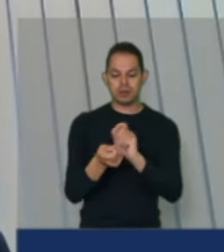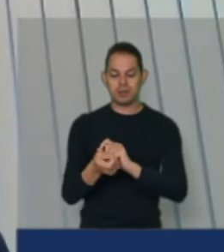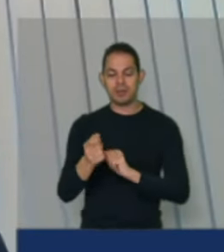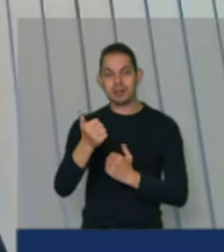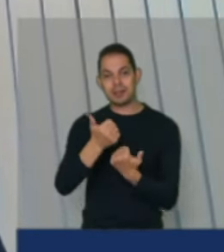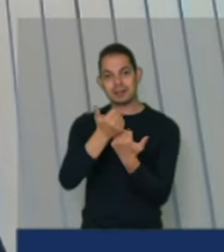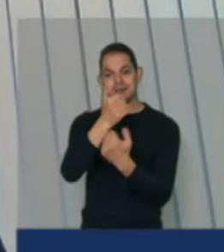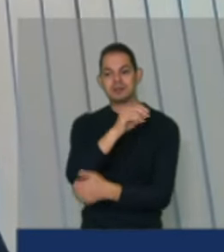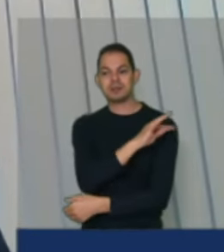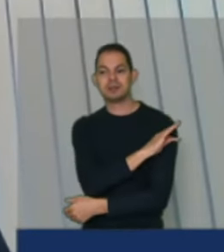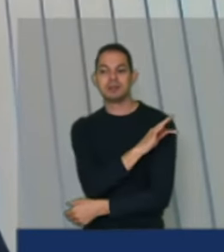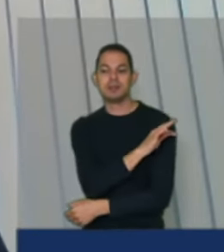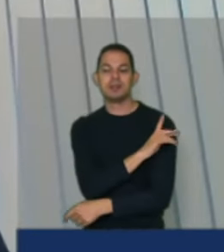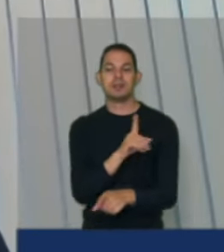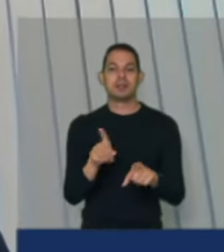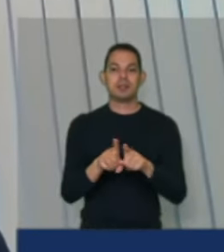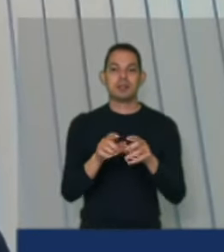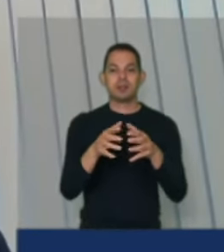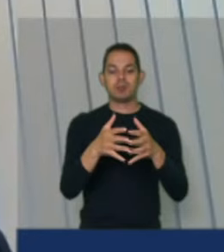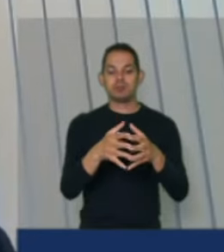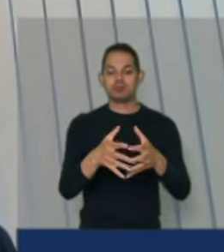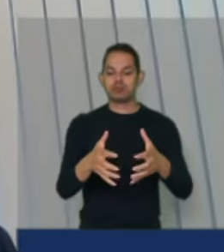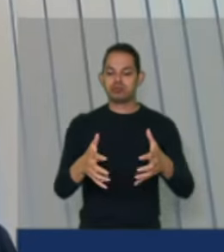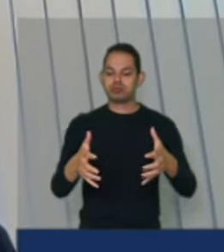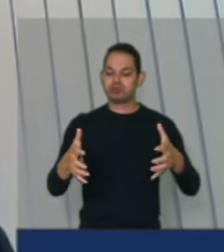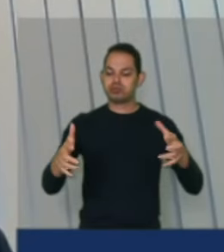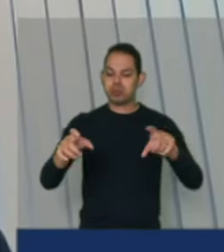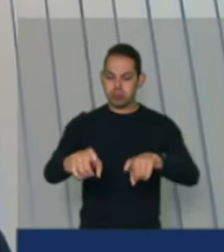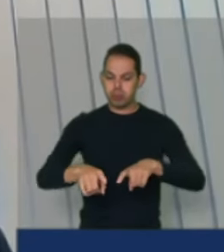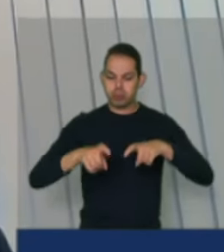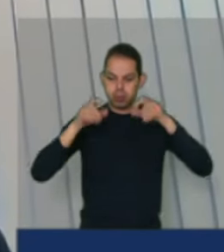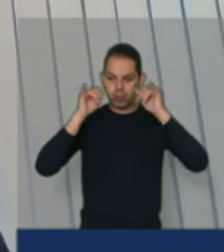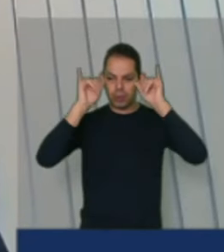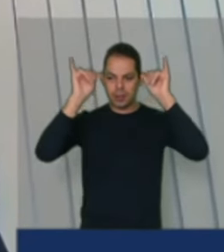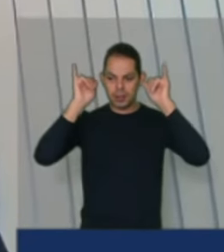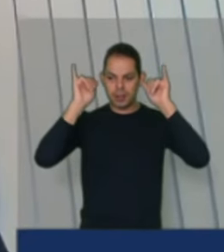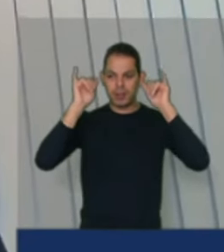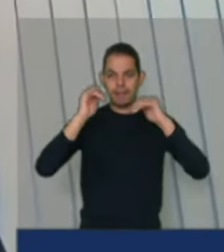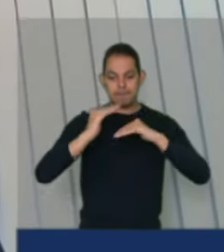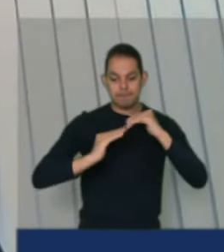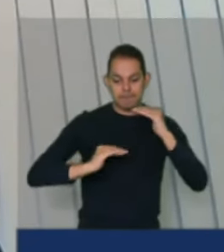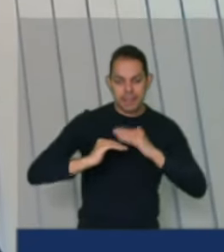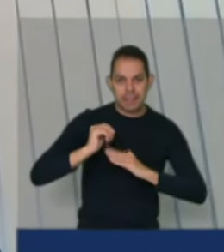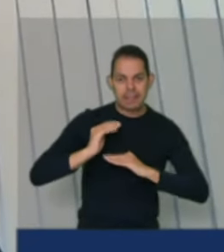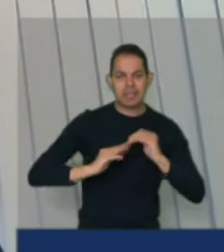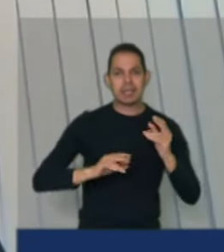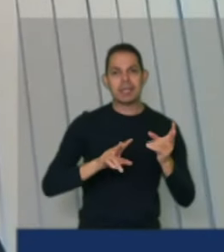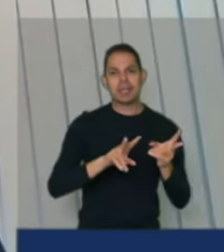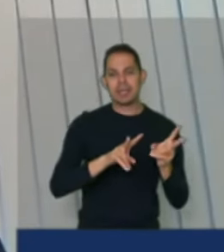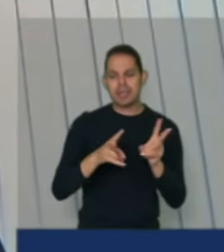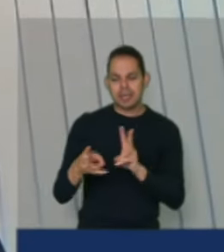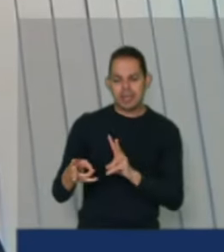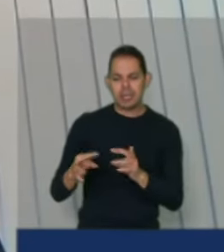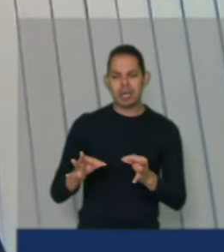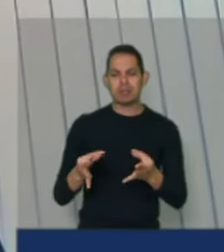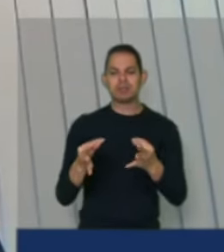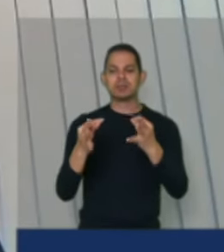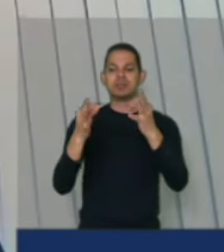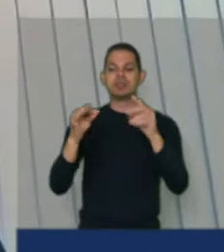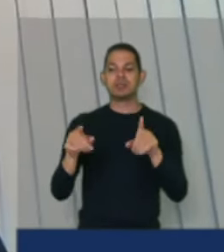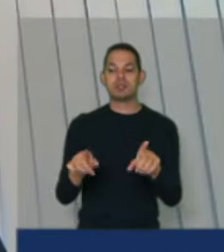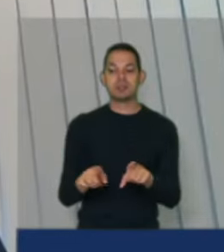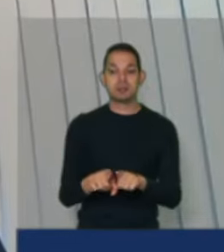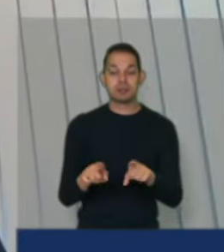e à extensão rural e nesse arcabouço não só a questão de manejo transferência de tecnologia mas também embarcado toda a